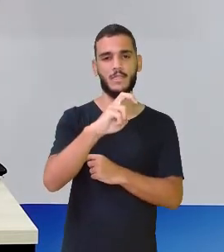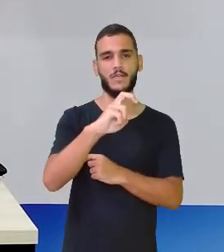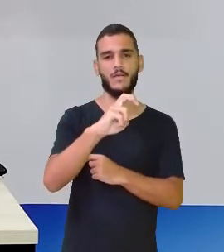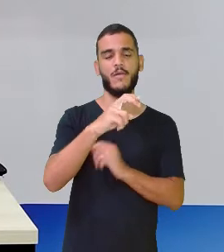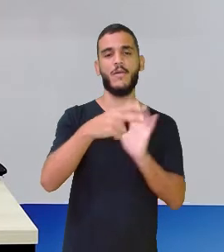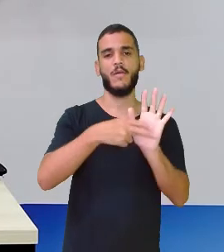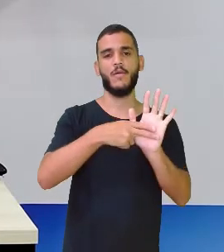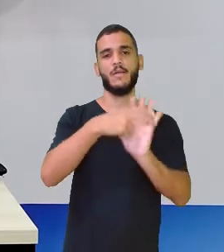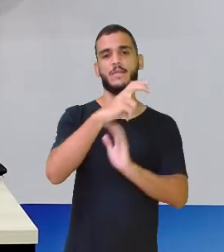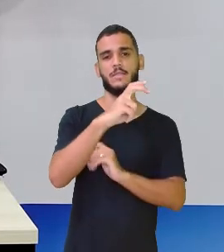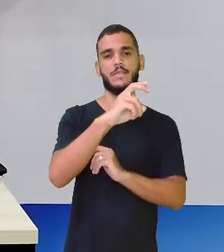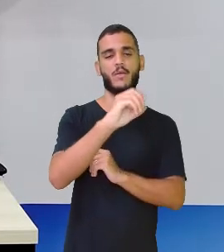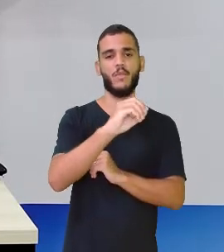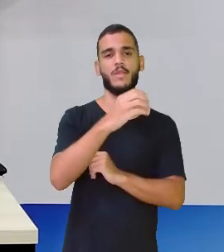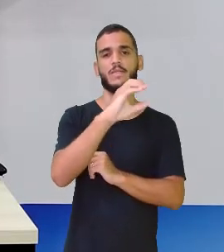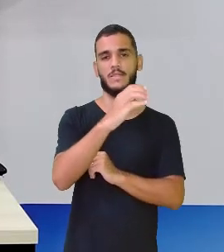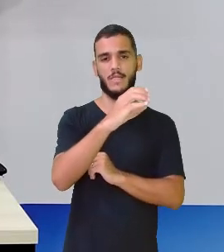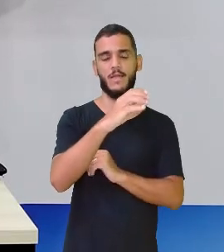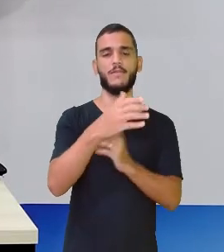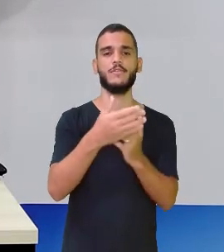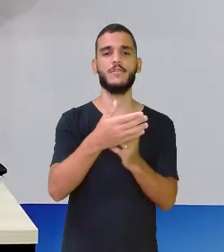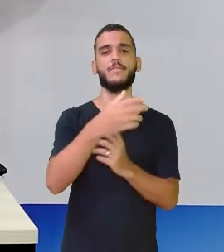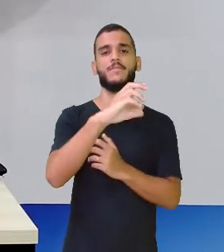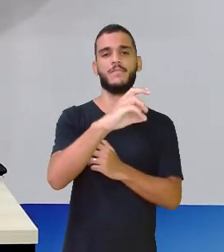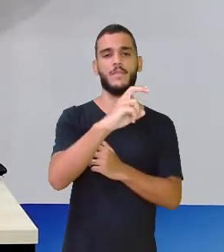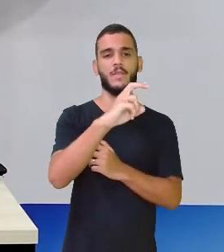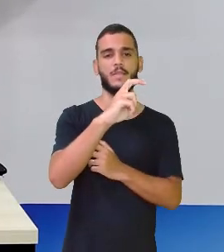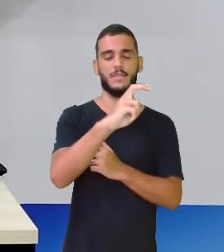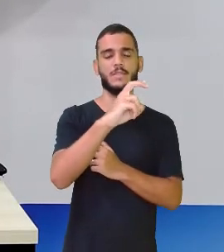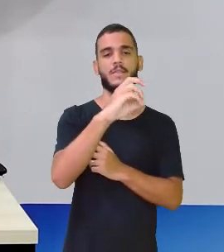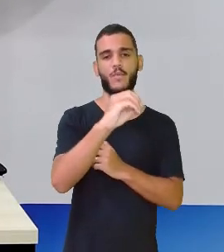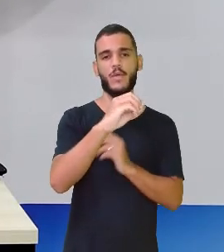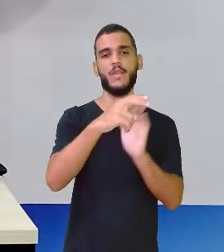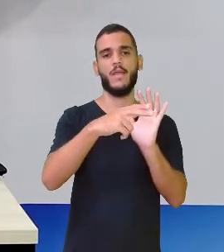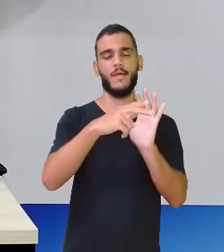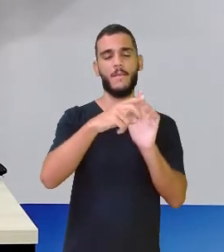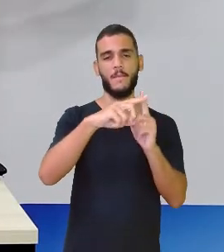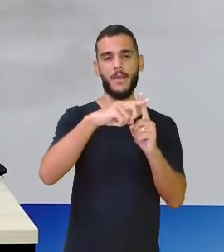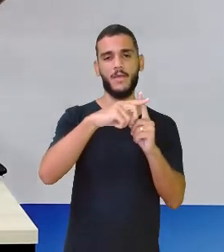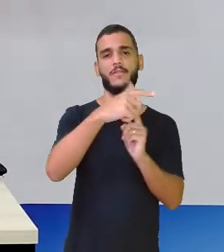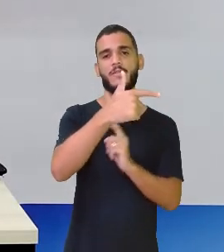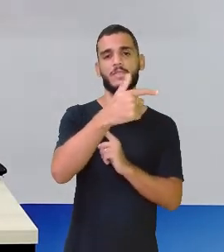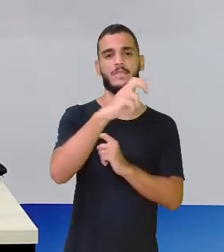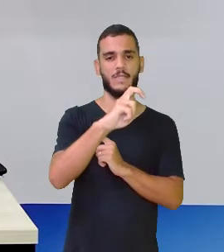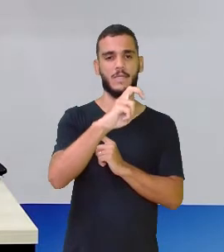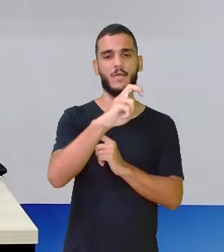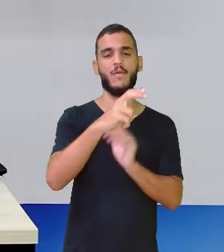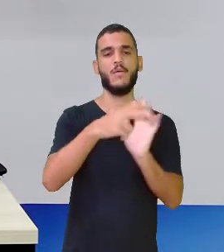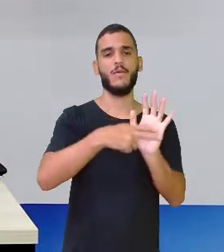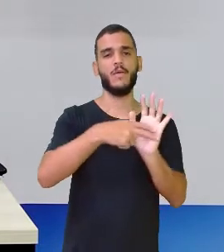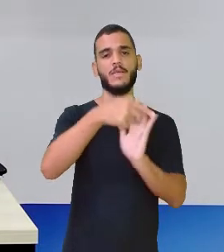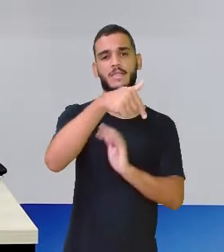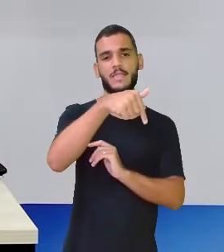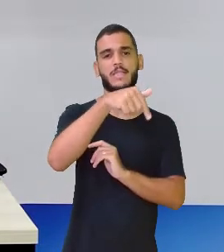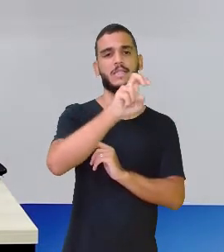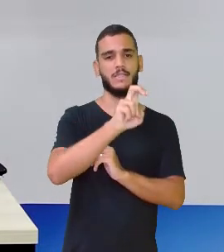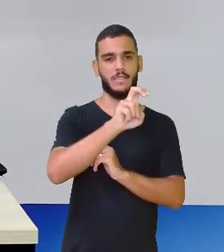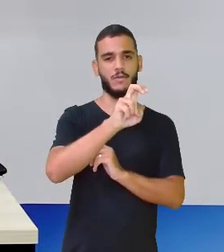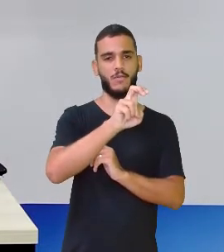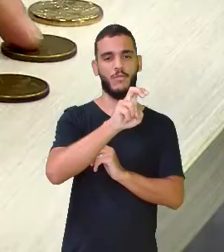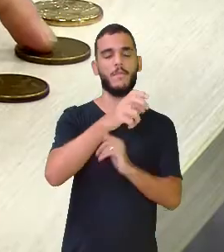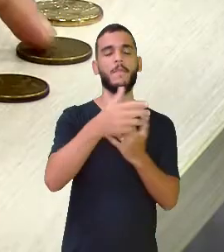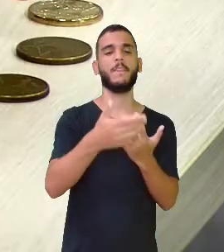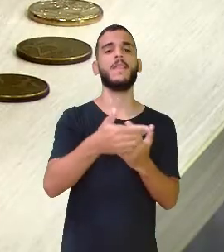50 centavos mais 25, 75. Mais 25, um real. 25